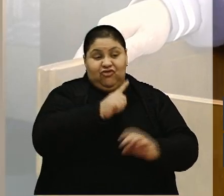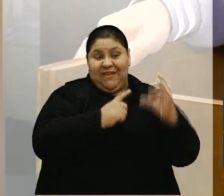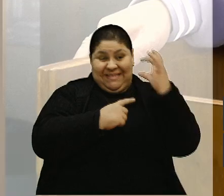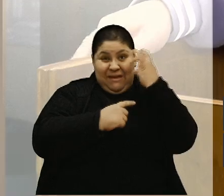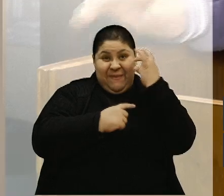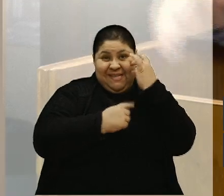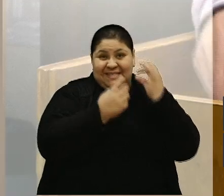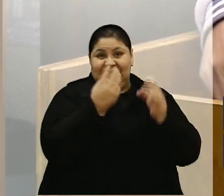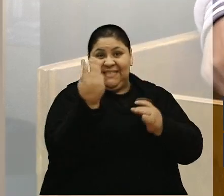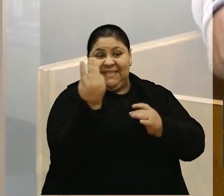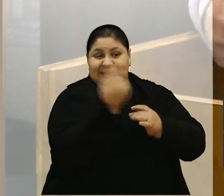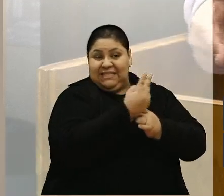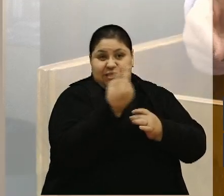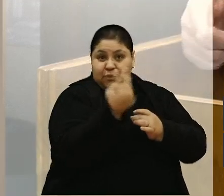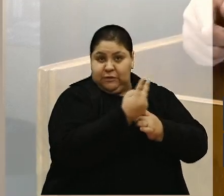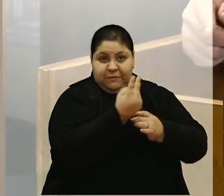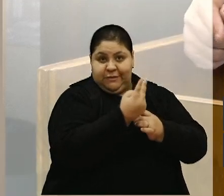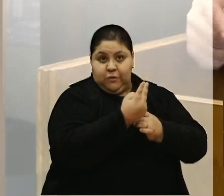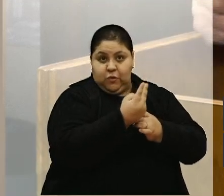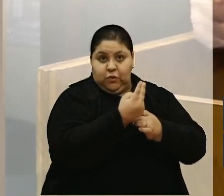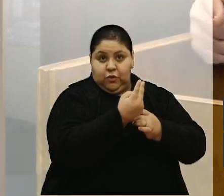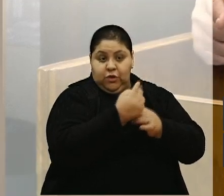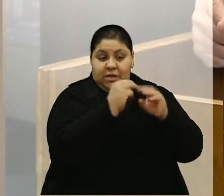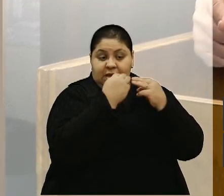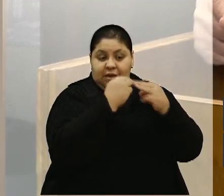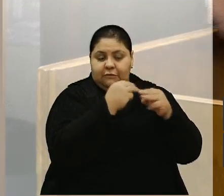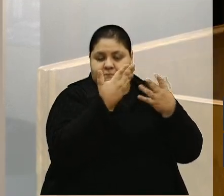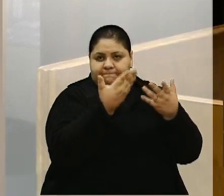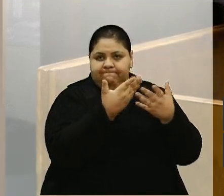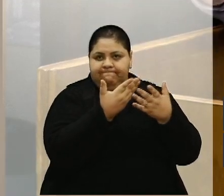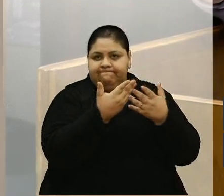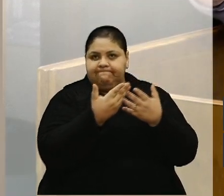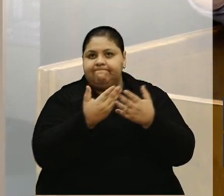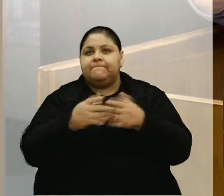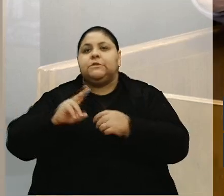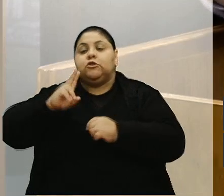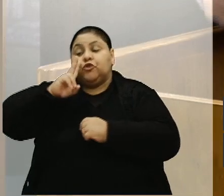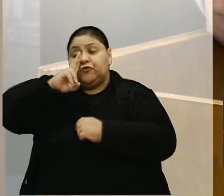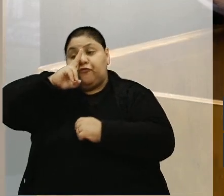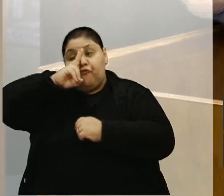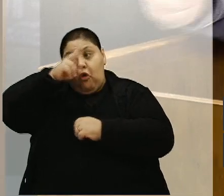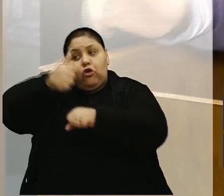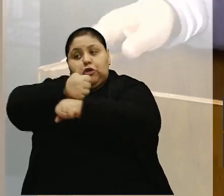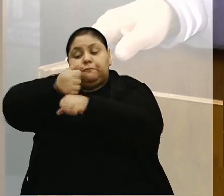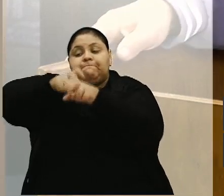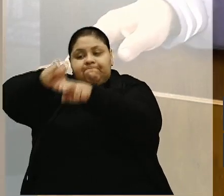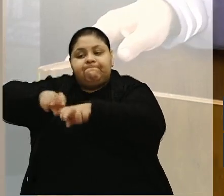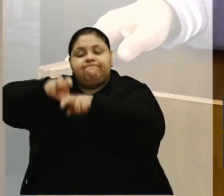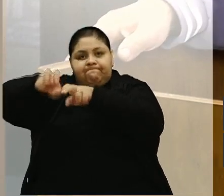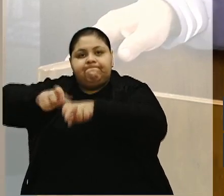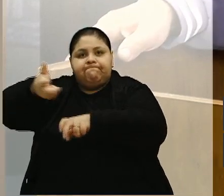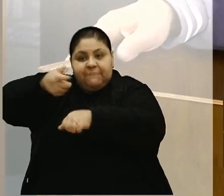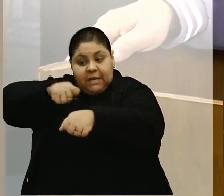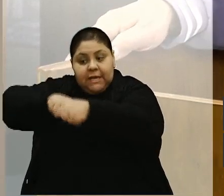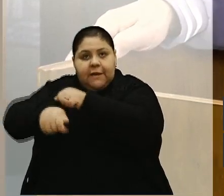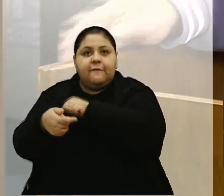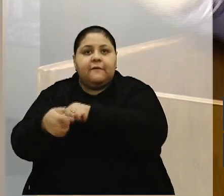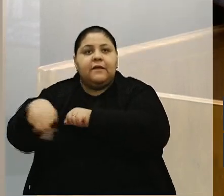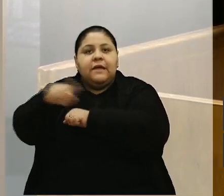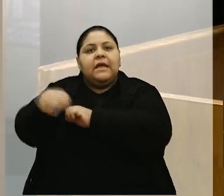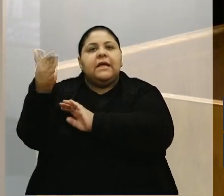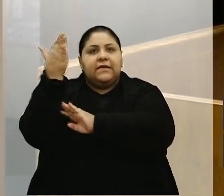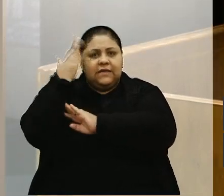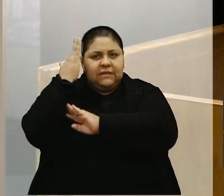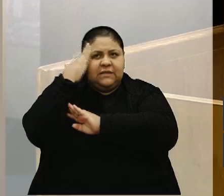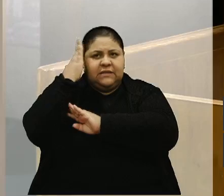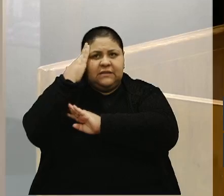E aqueles agueridos agricultores que ainda querem investir. A gente sabe